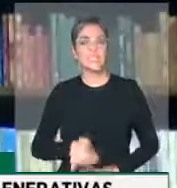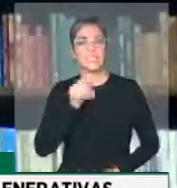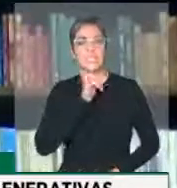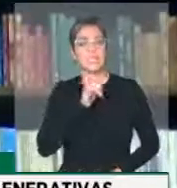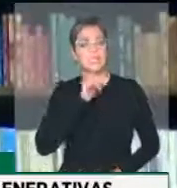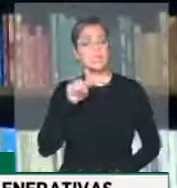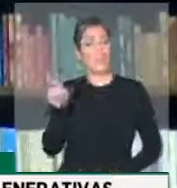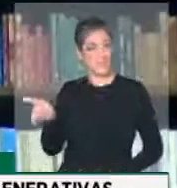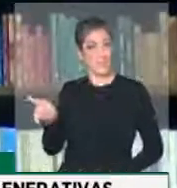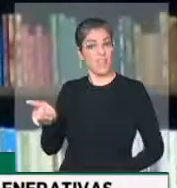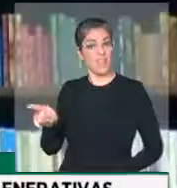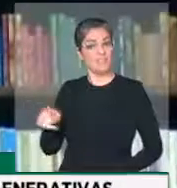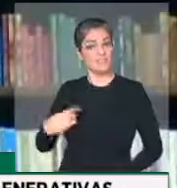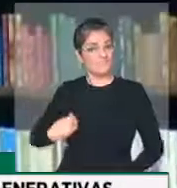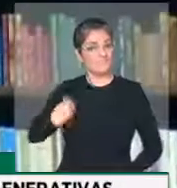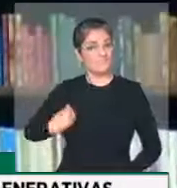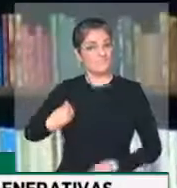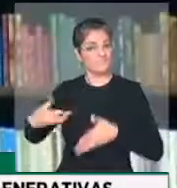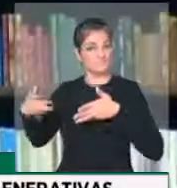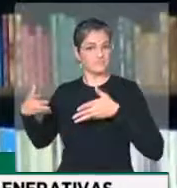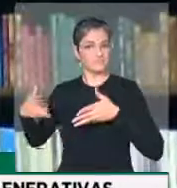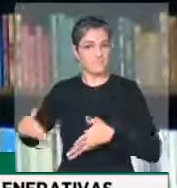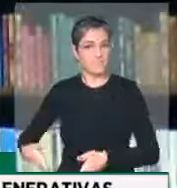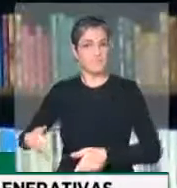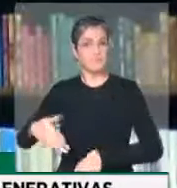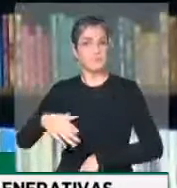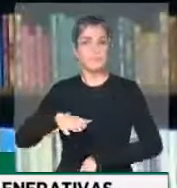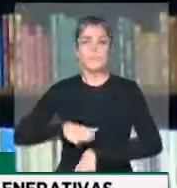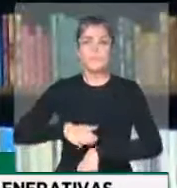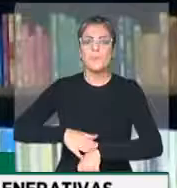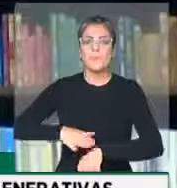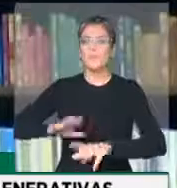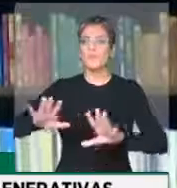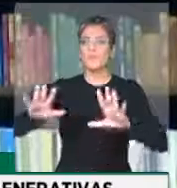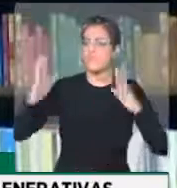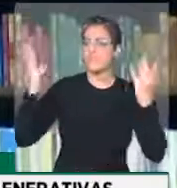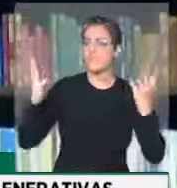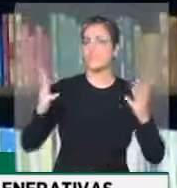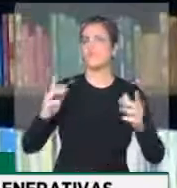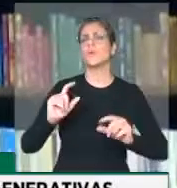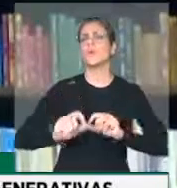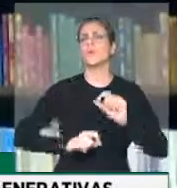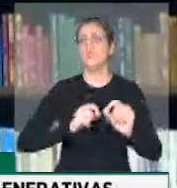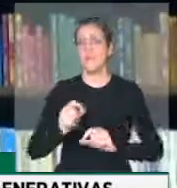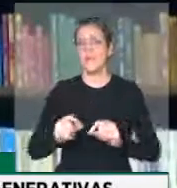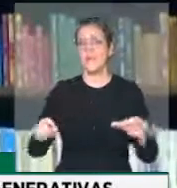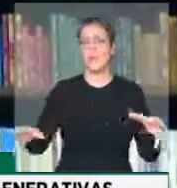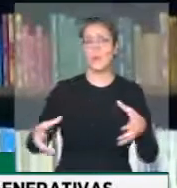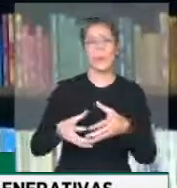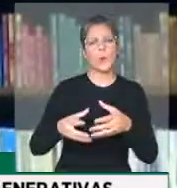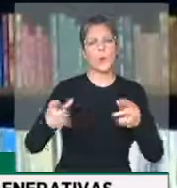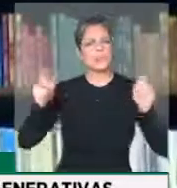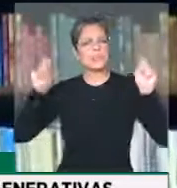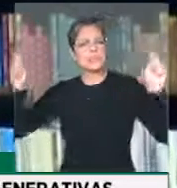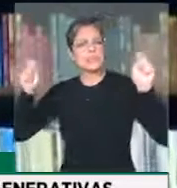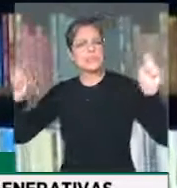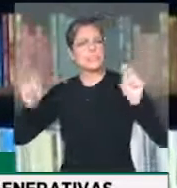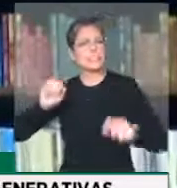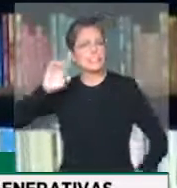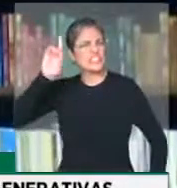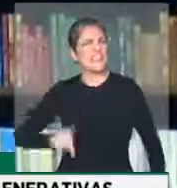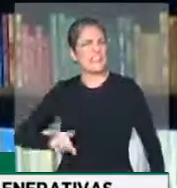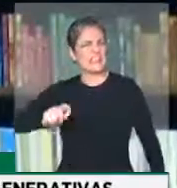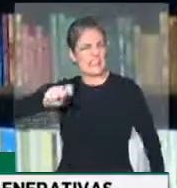comparece em eventos em que alguns grupos de extrema-direita, radical,